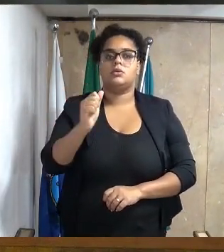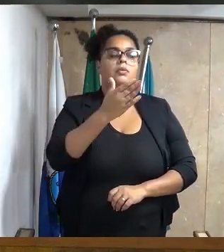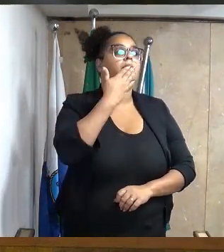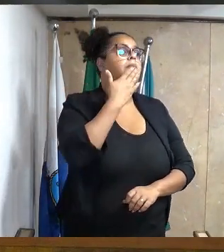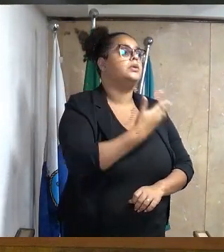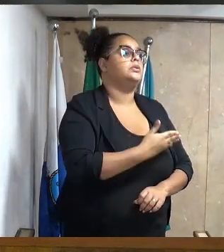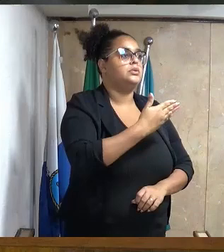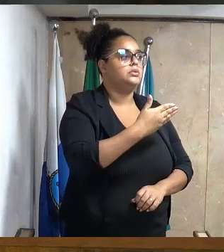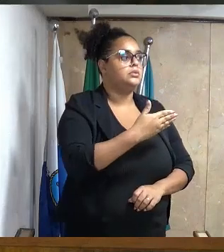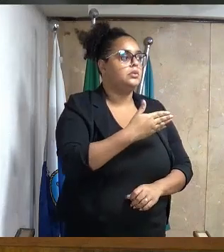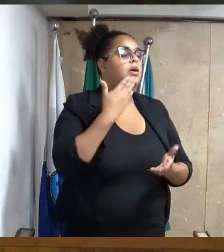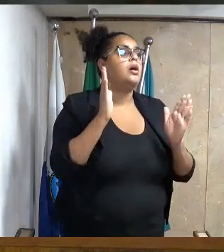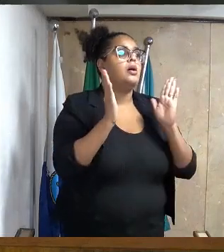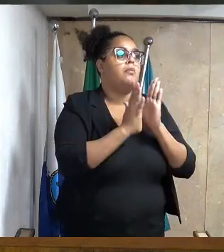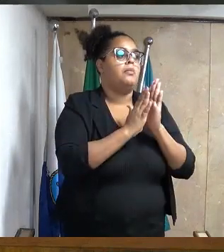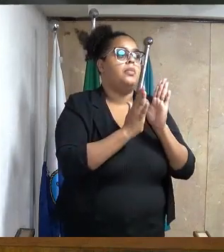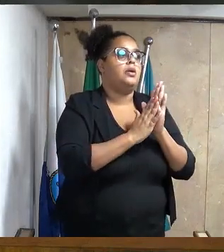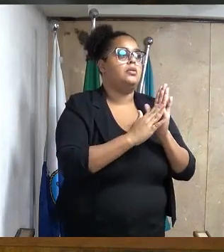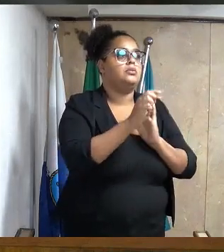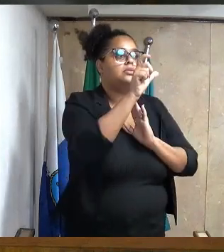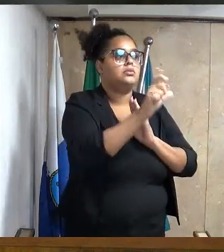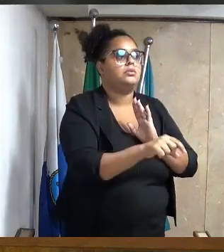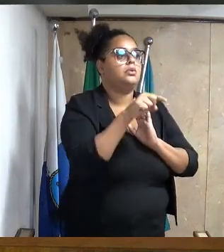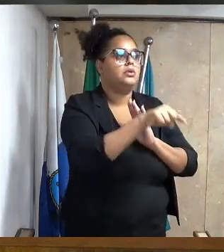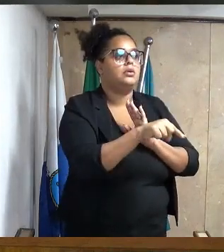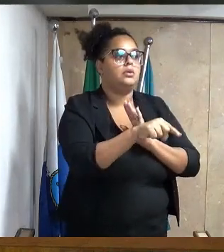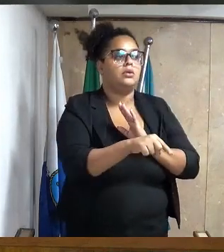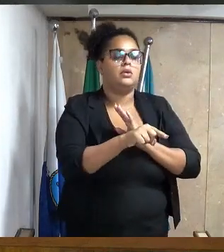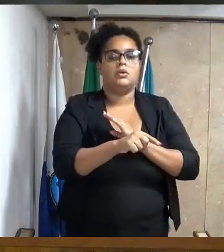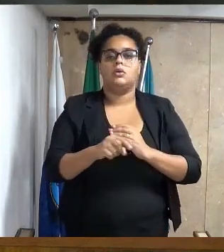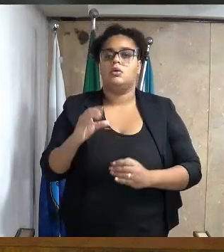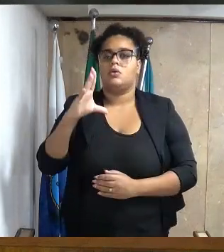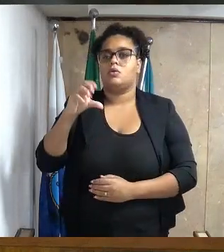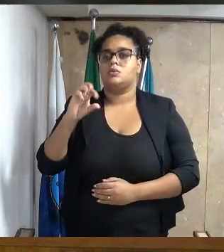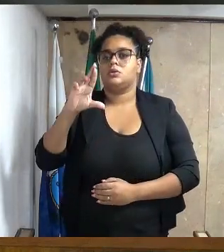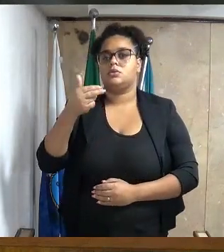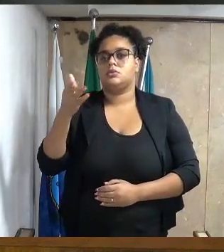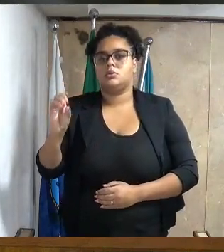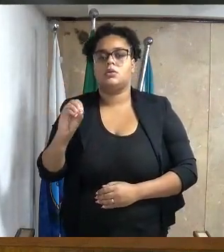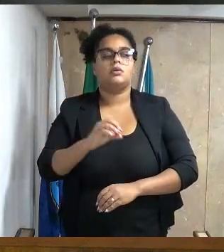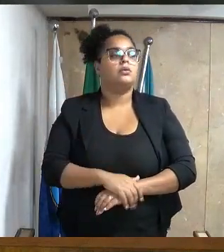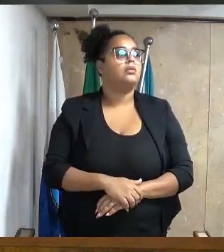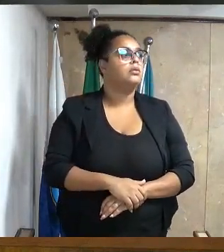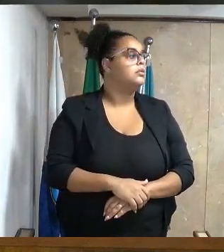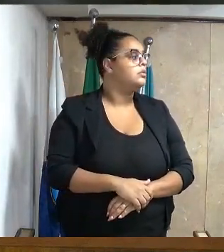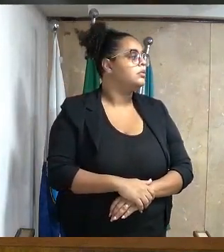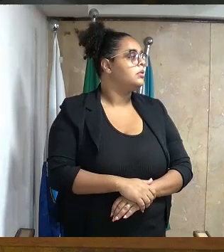Freita Marques, consignando moção de aplausos, justíssima doutora Doné Conceição,